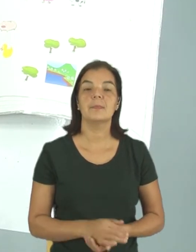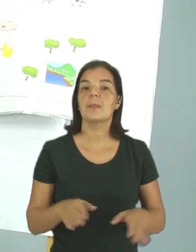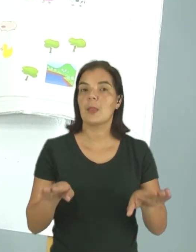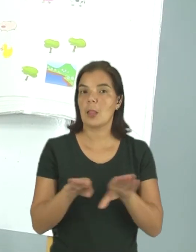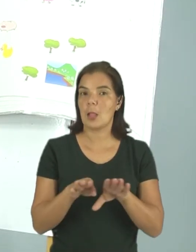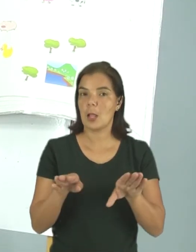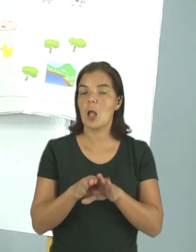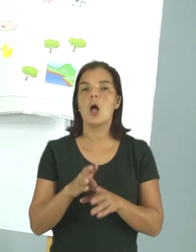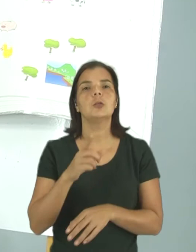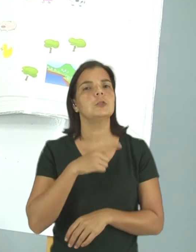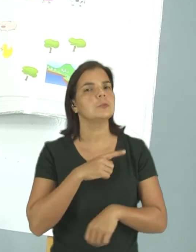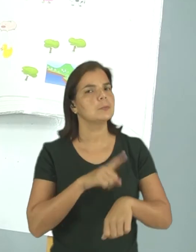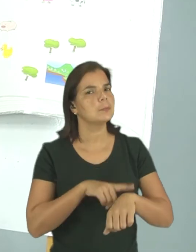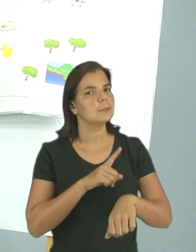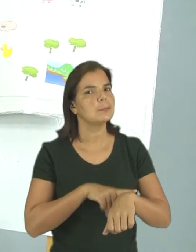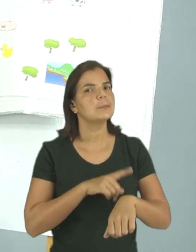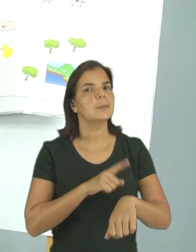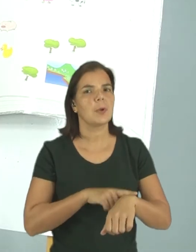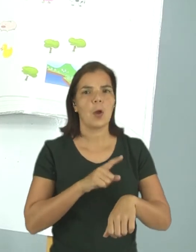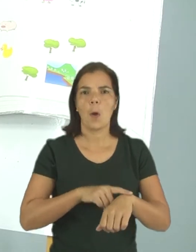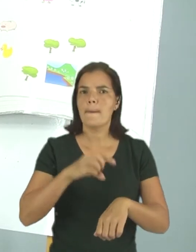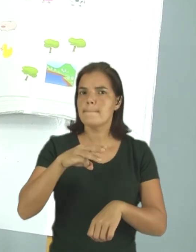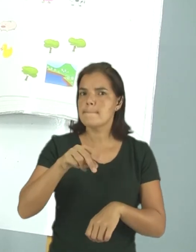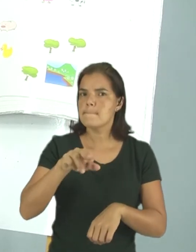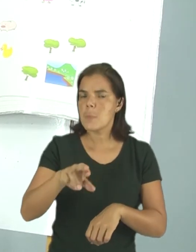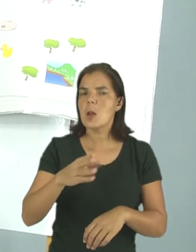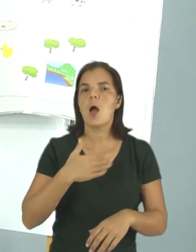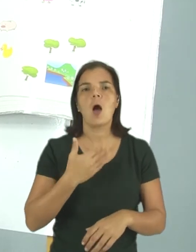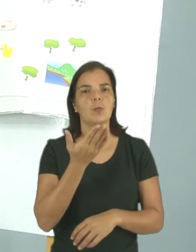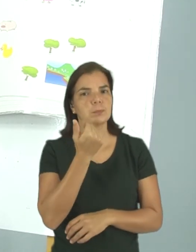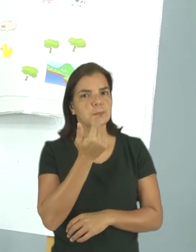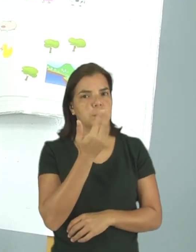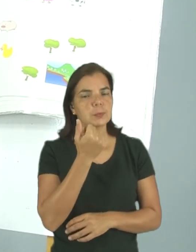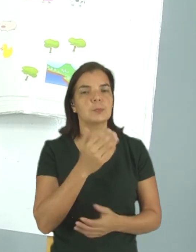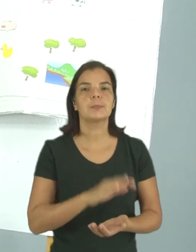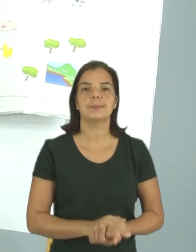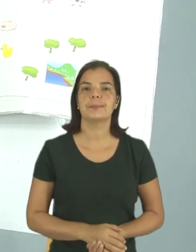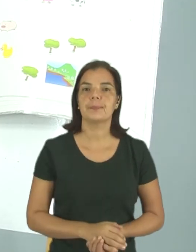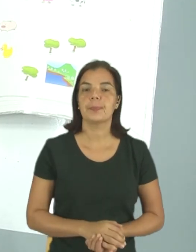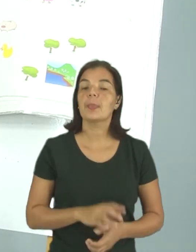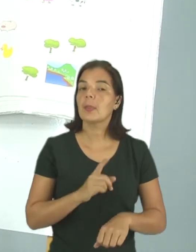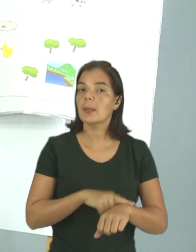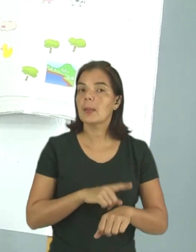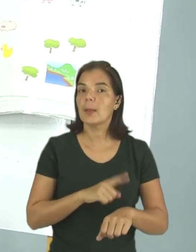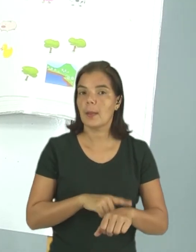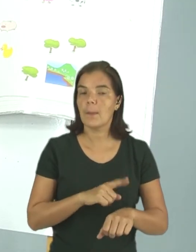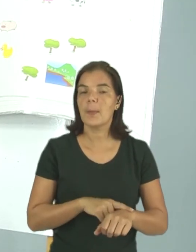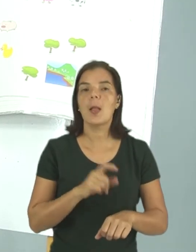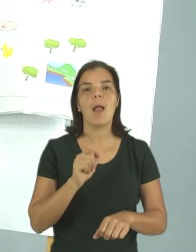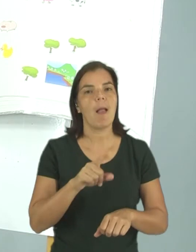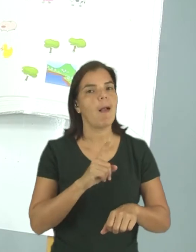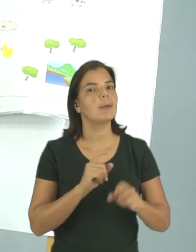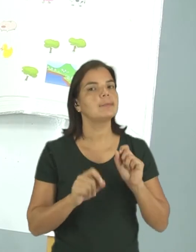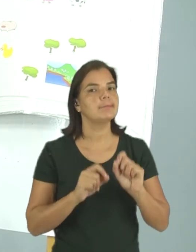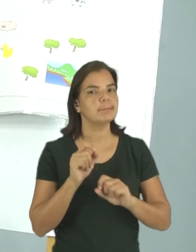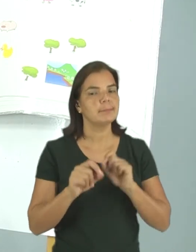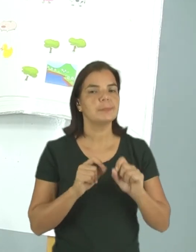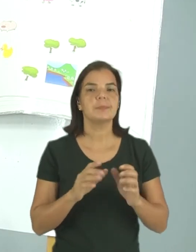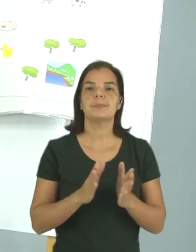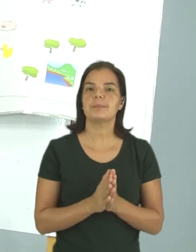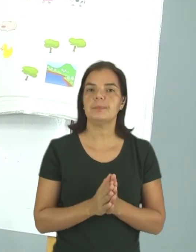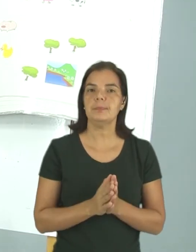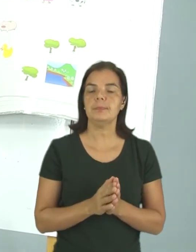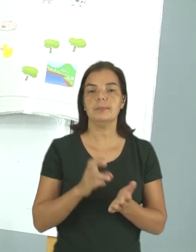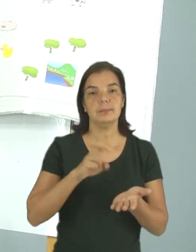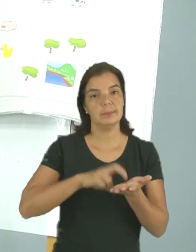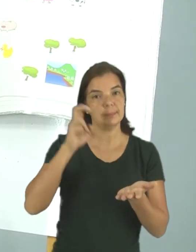Também, tem os momentos em que Mila faz algumas refeições. Esses momentos, São os momentos que nós fazemos a